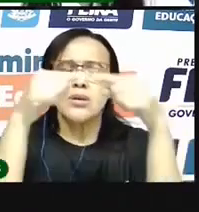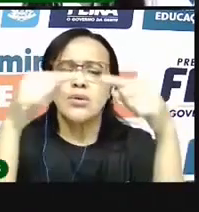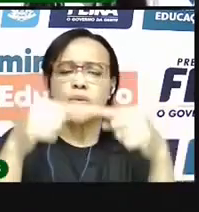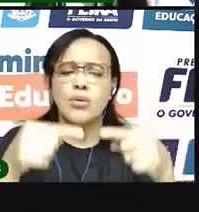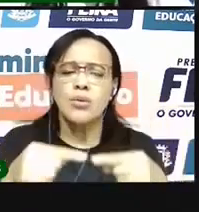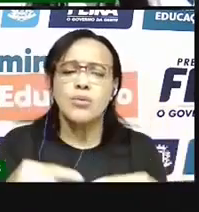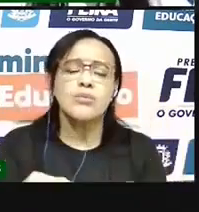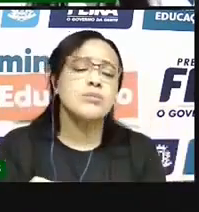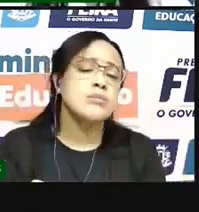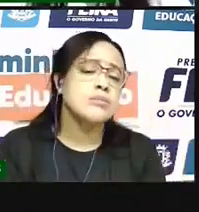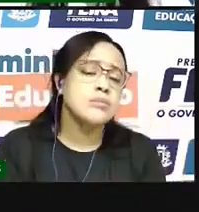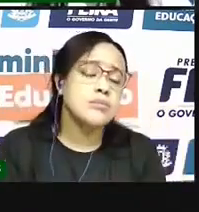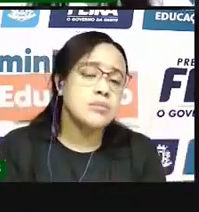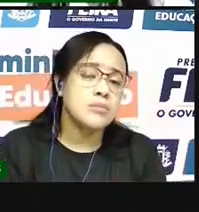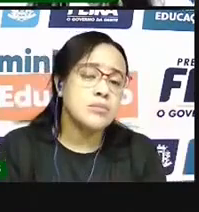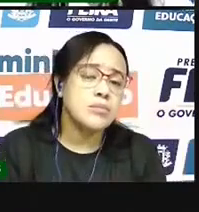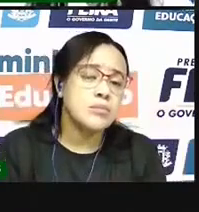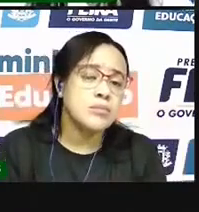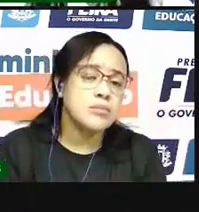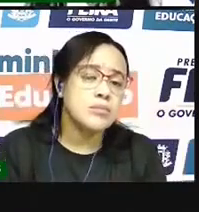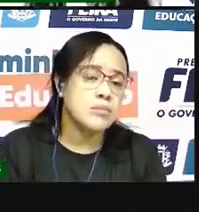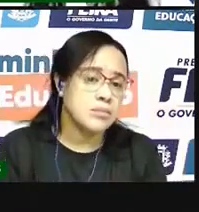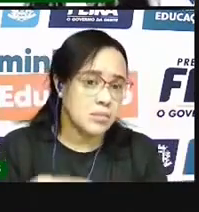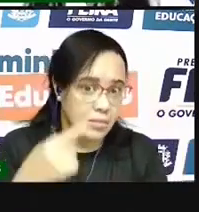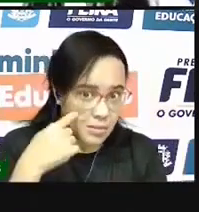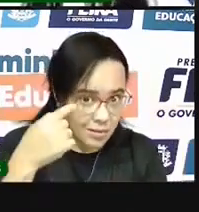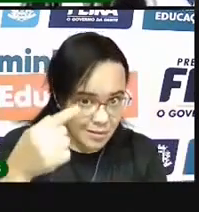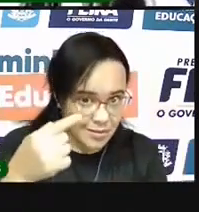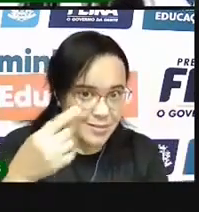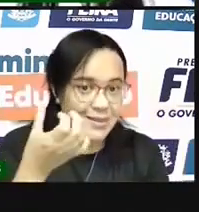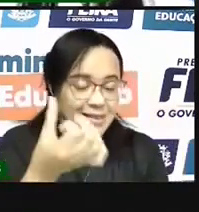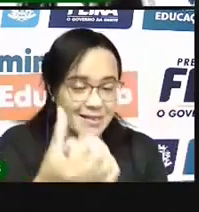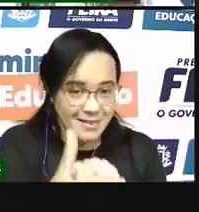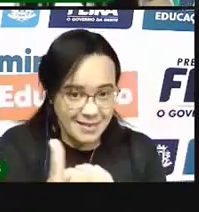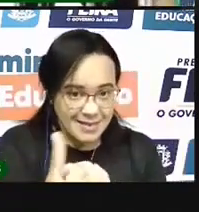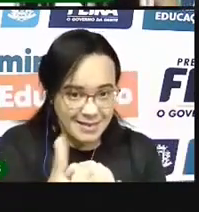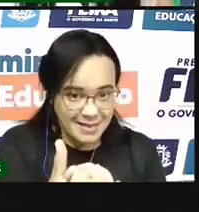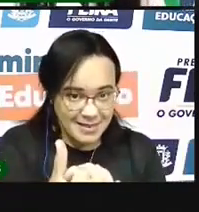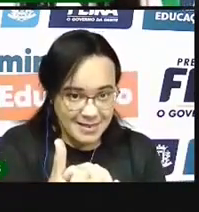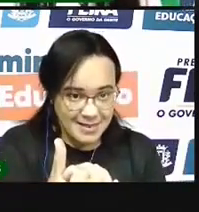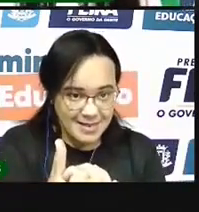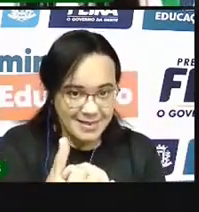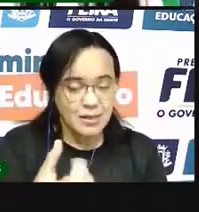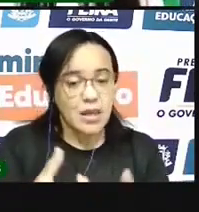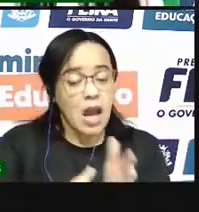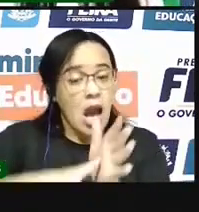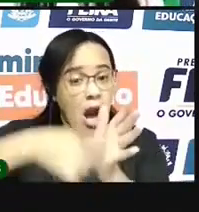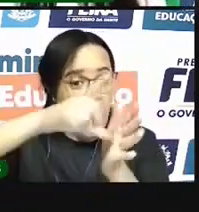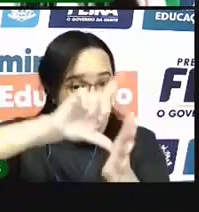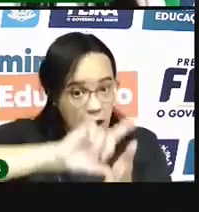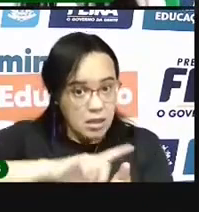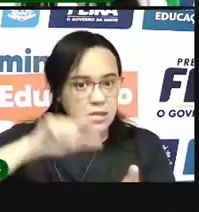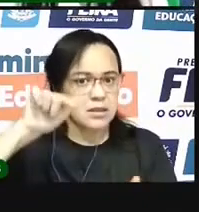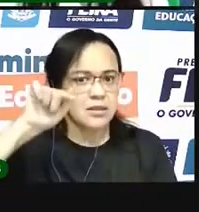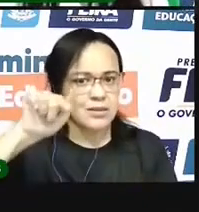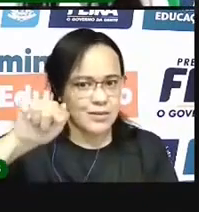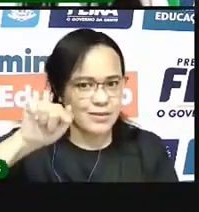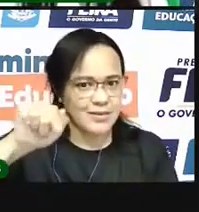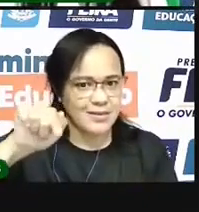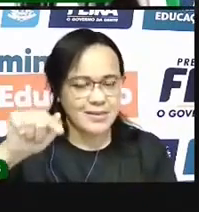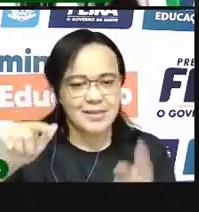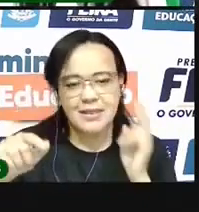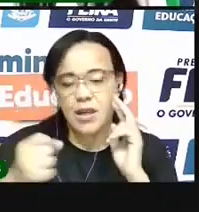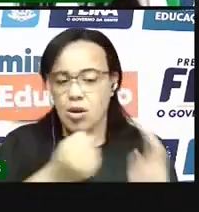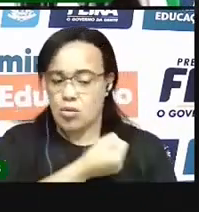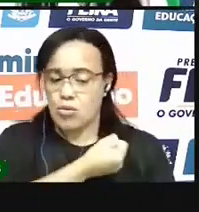aqui onde é que foi que a gente colocou o número 6? Aqui. Antes do número 7. O